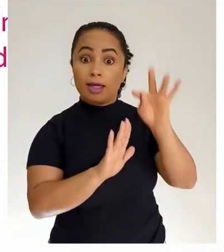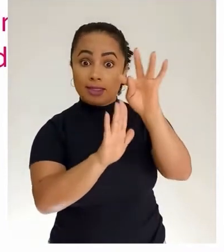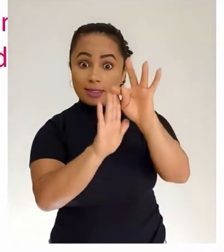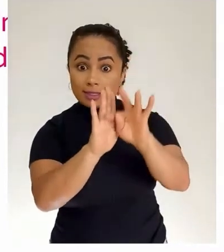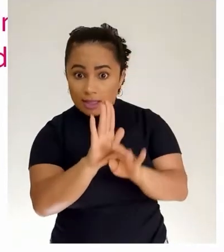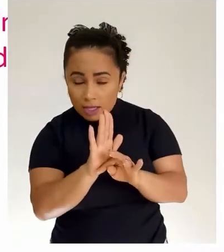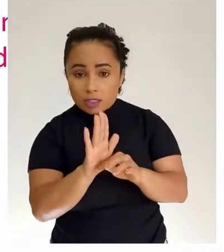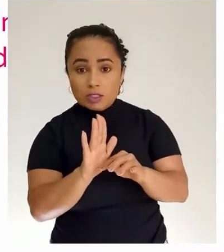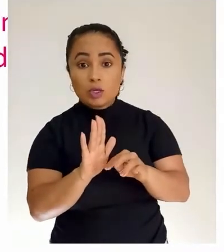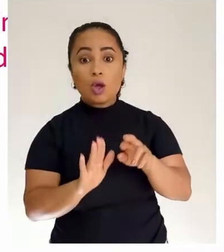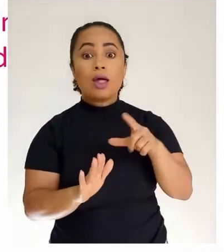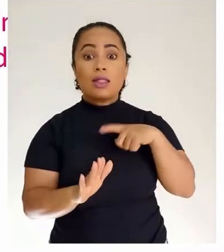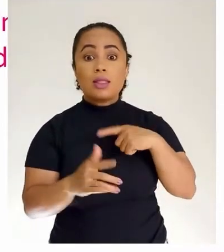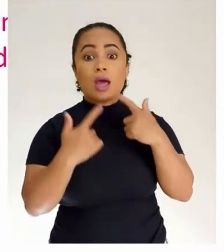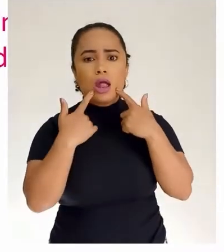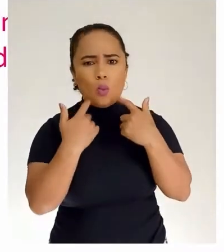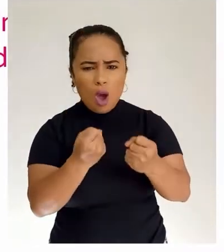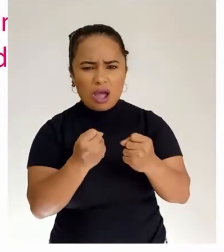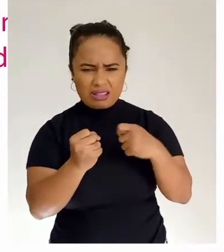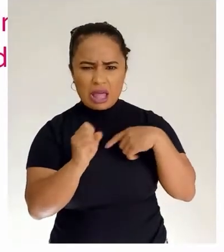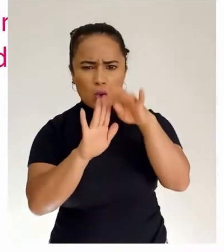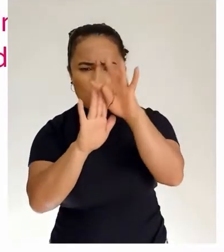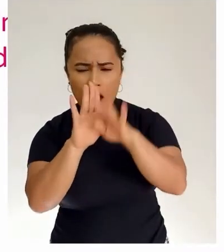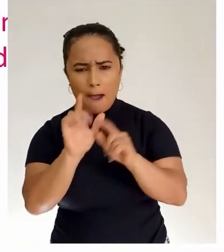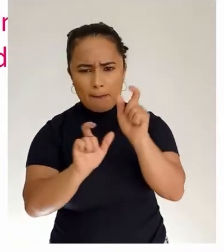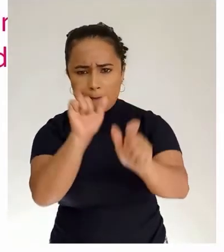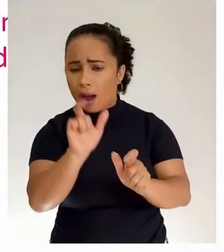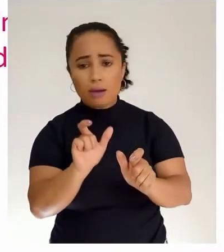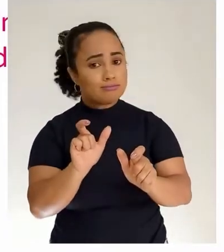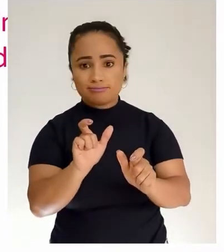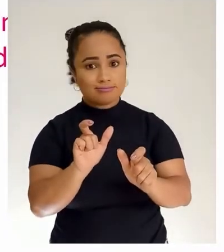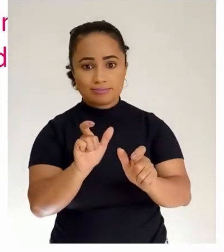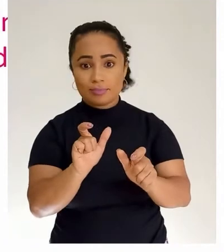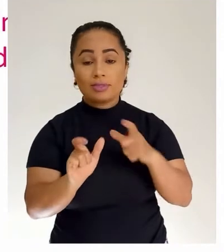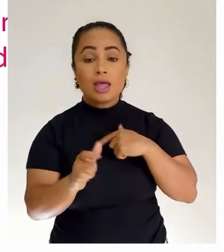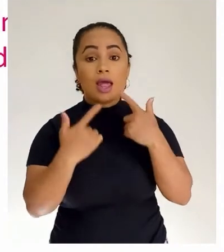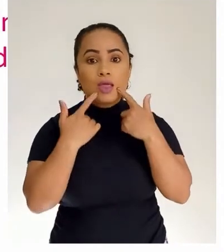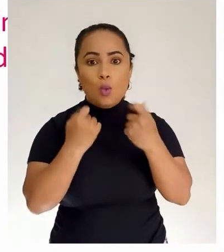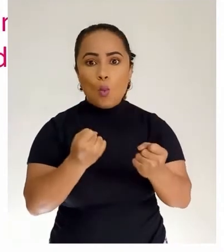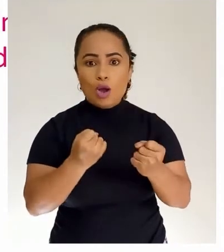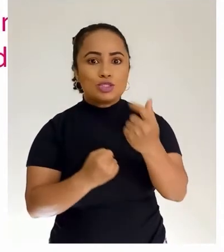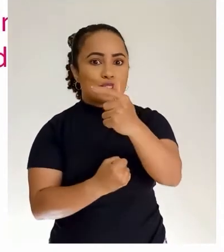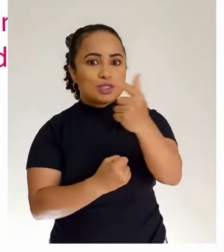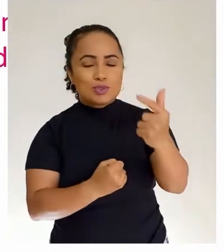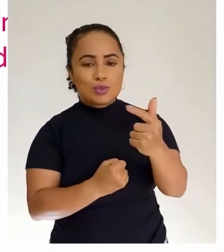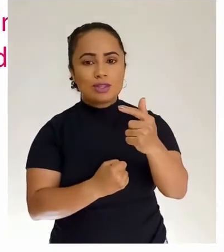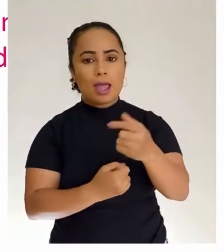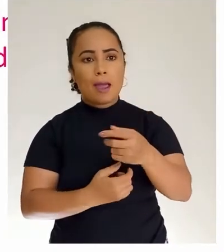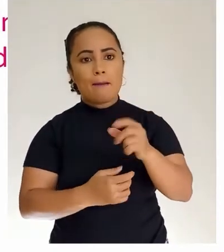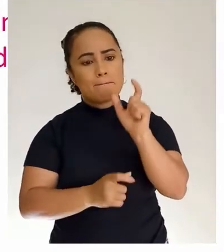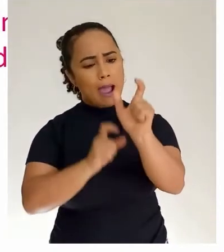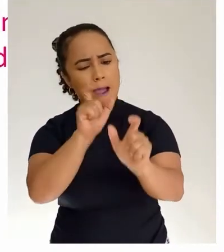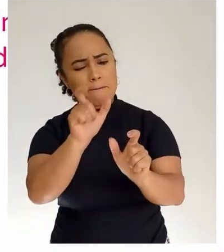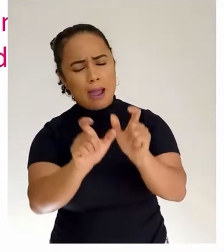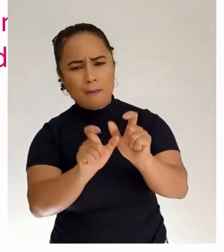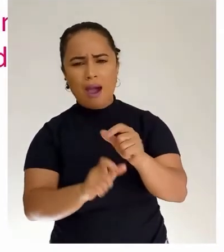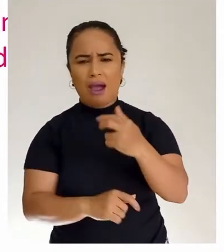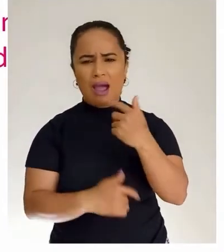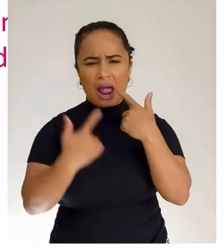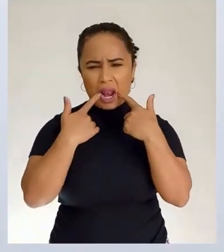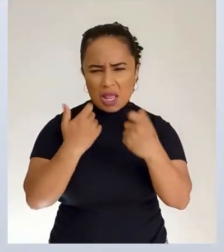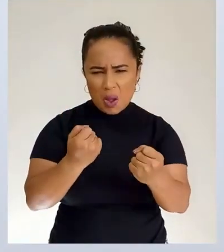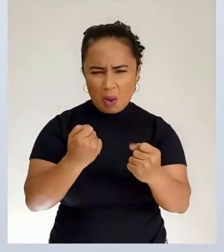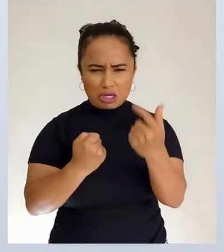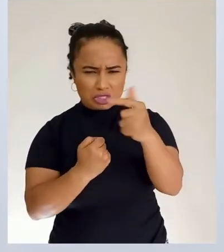linguagem não verbal está sempre presente e pode estar associada à linguagem verbal. Como assim linguagem não